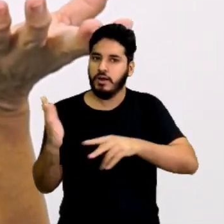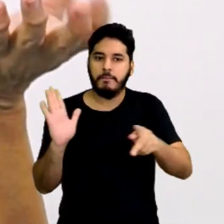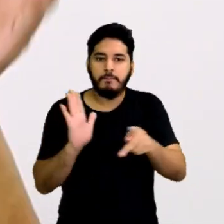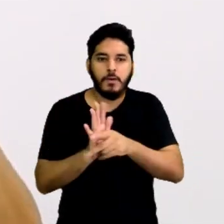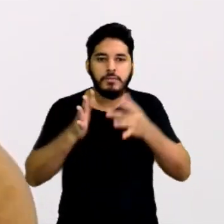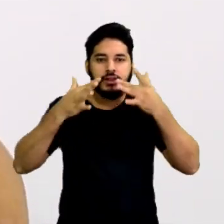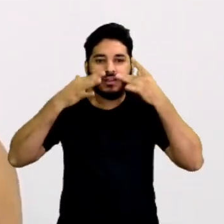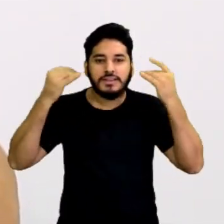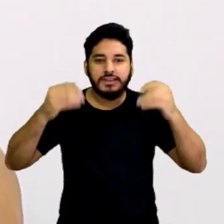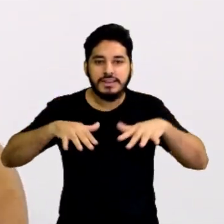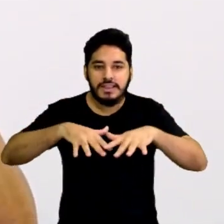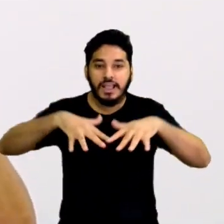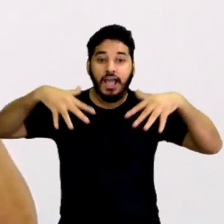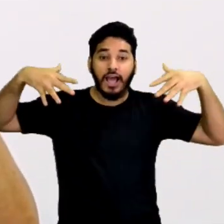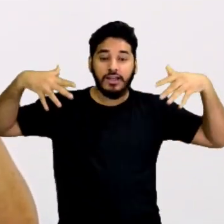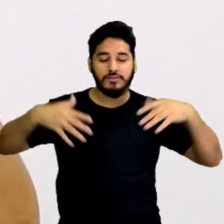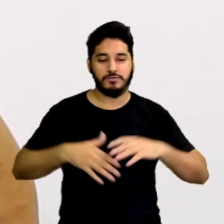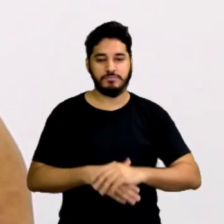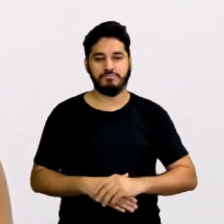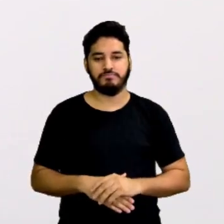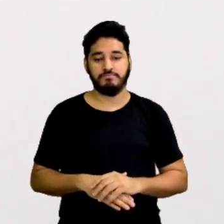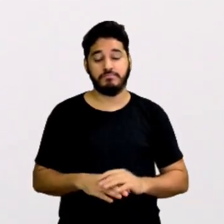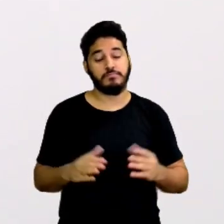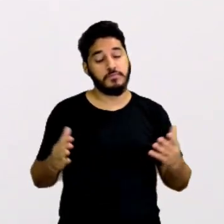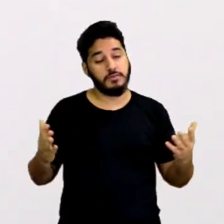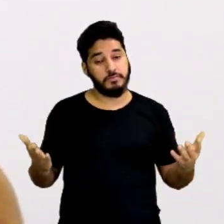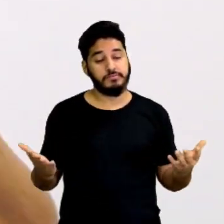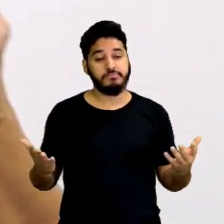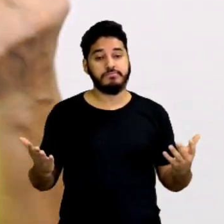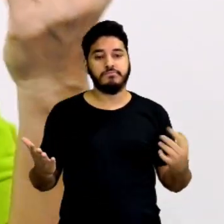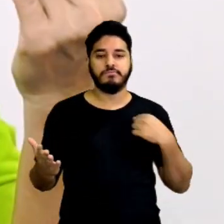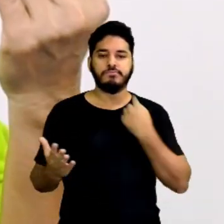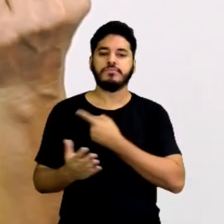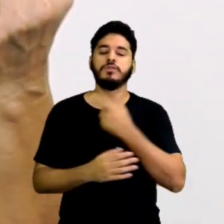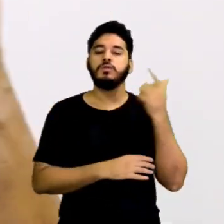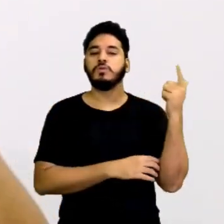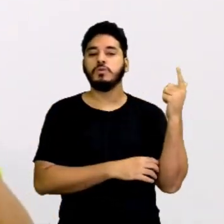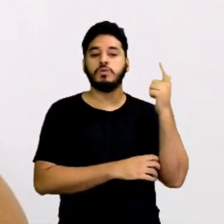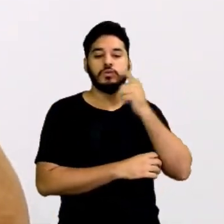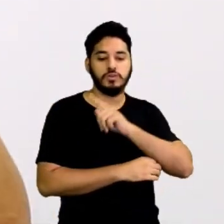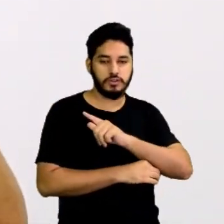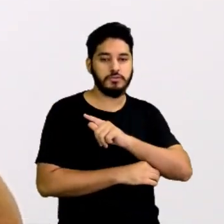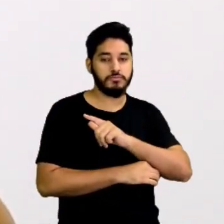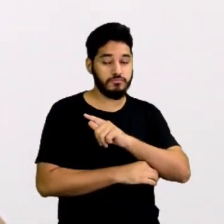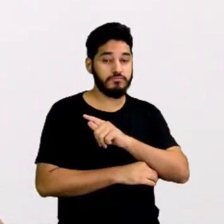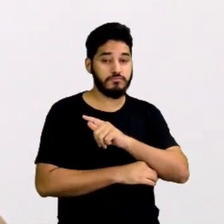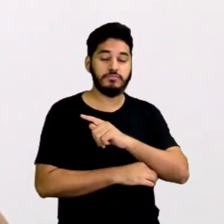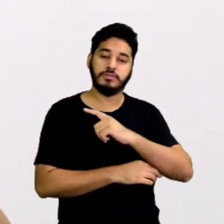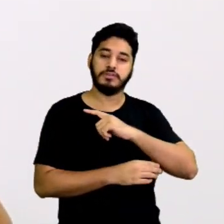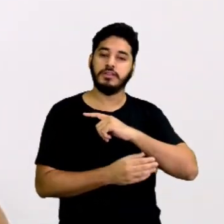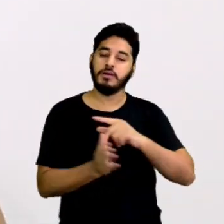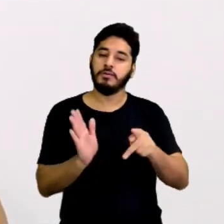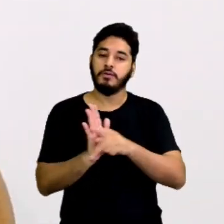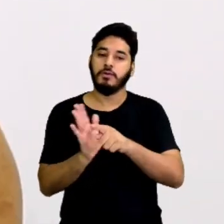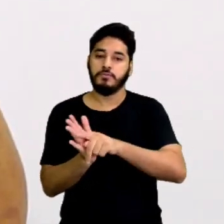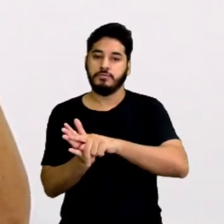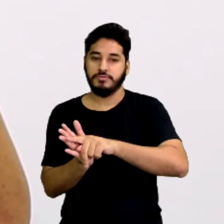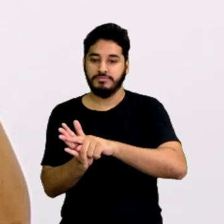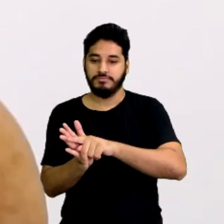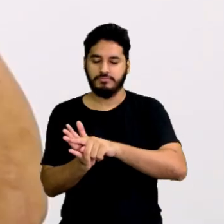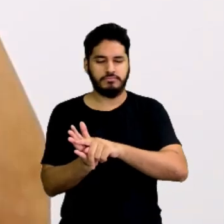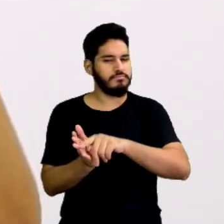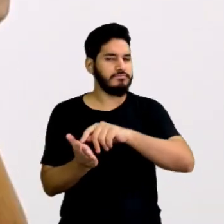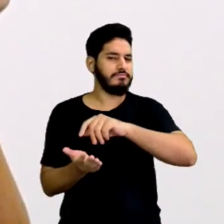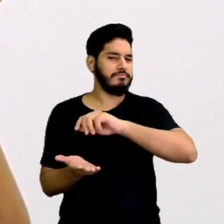Então, para isso, a gente consegue fazer a interpretação para poder